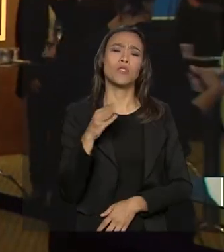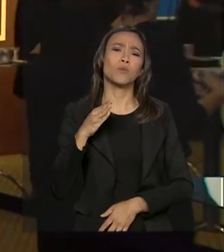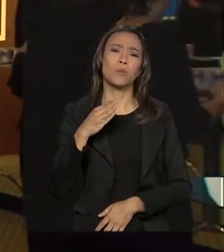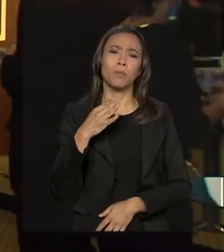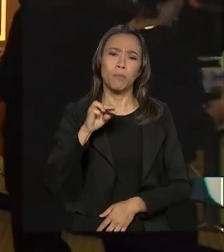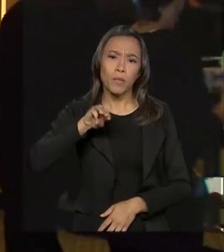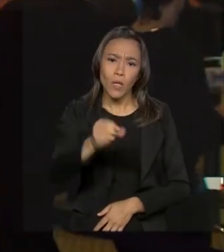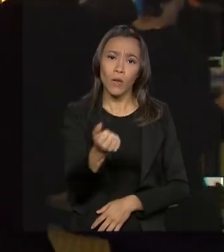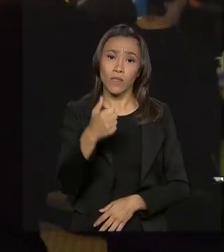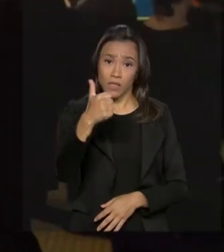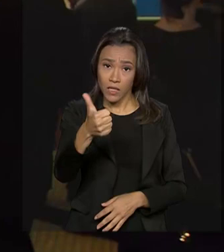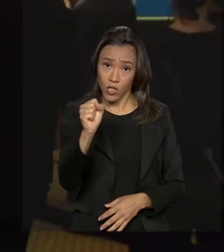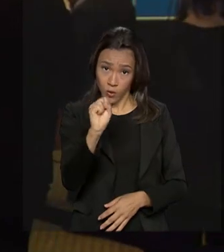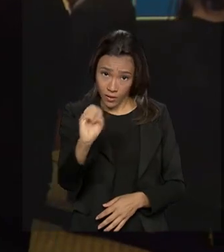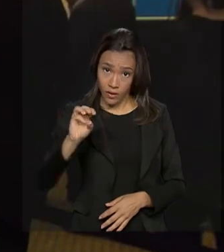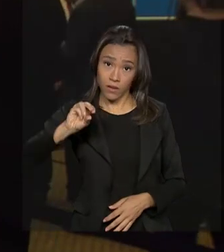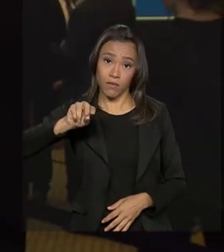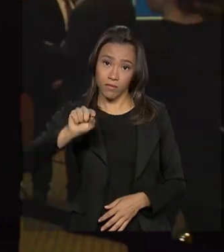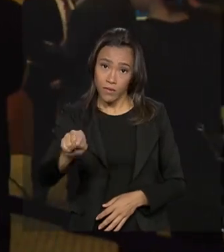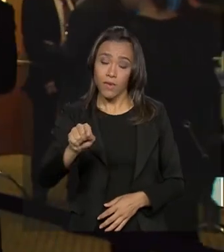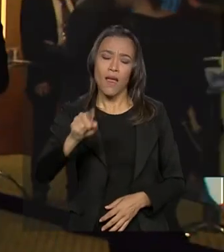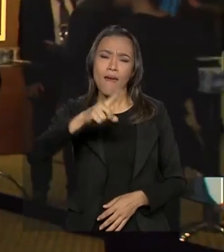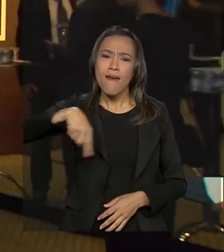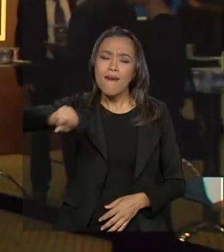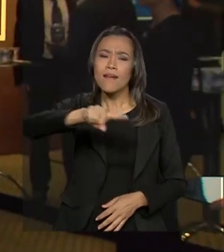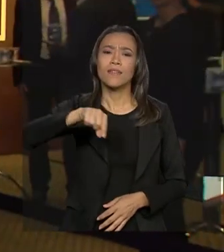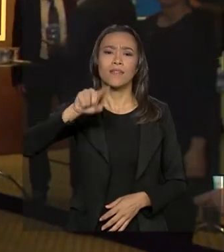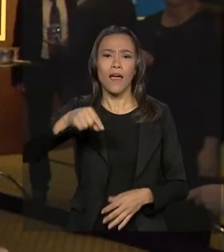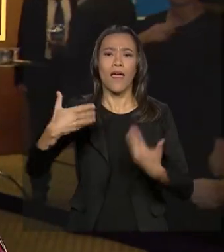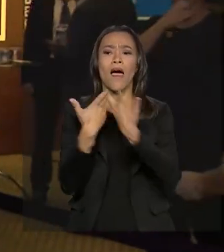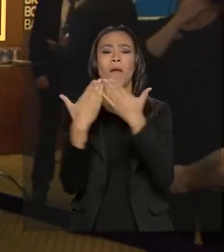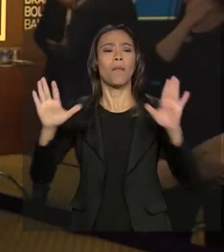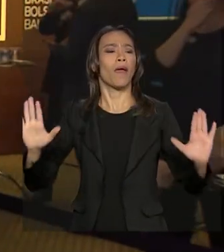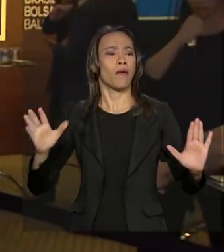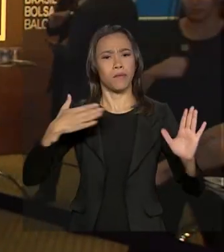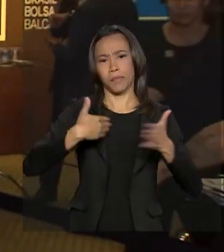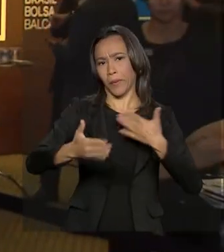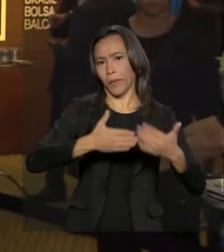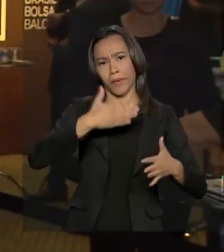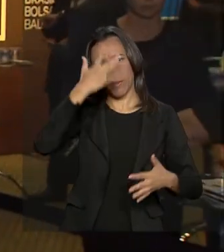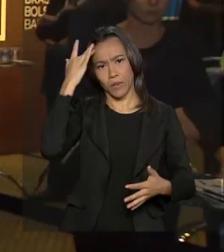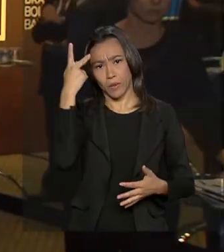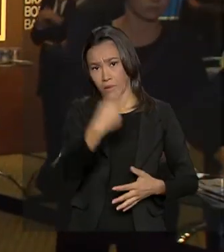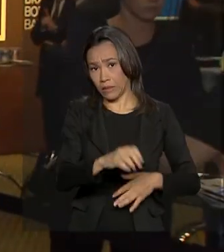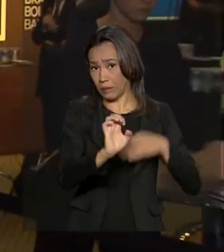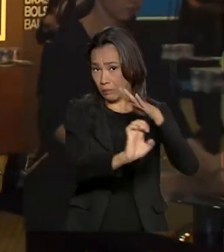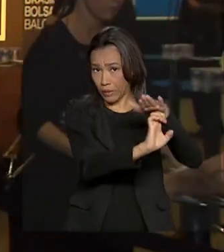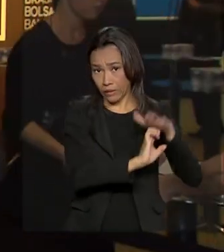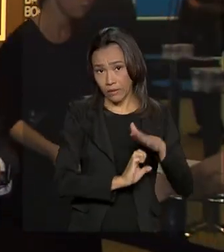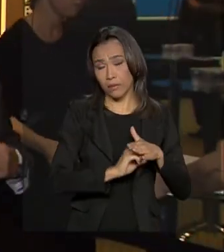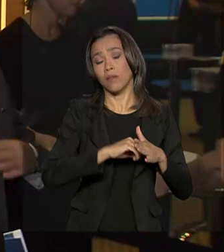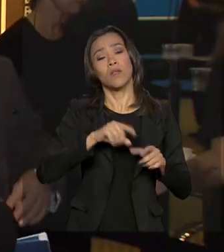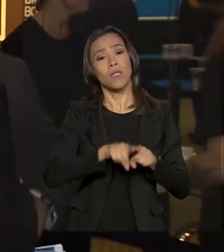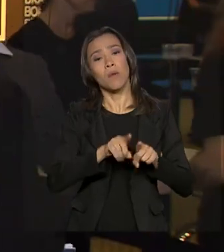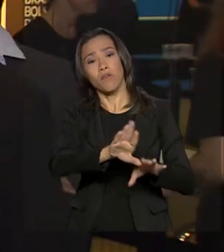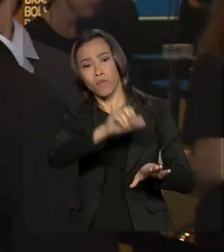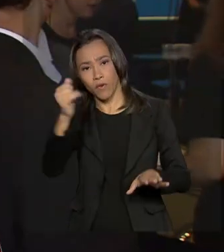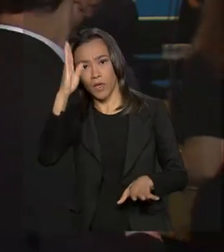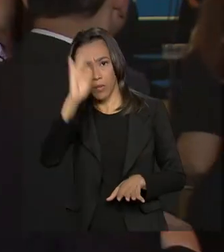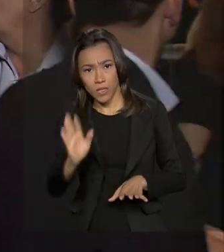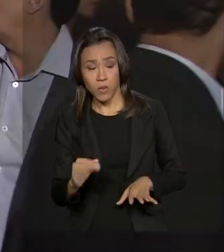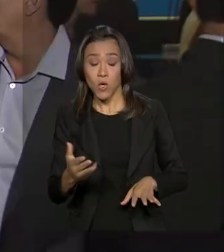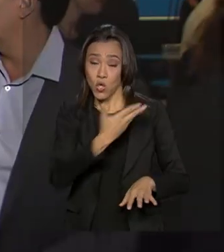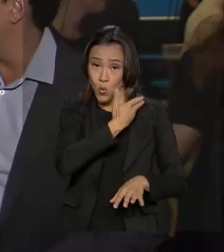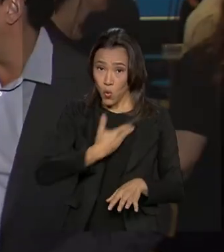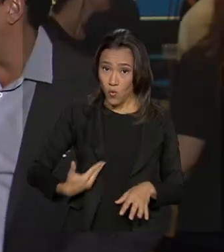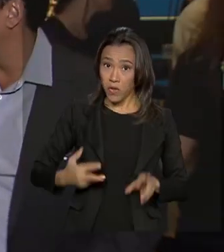180 milhões de reais. Esta concorrência é aberta a investidores tanto estrangeiros quanto nacionais e o governo está otimista, porque